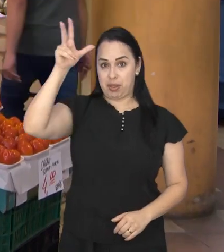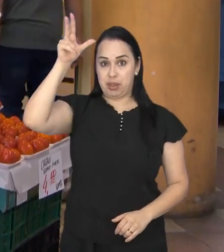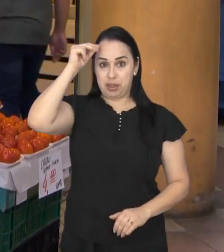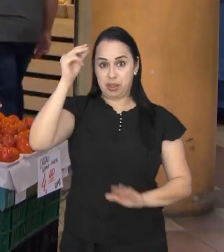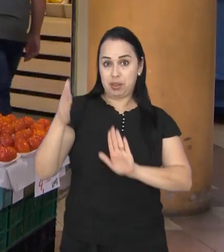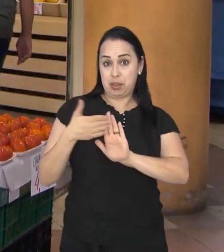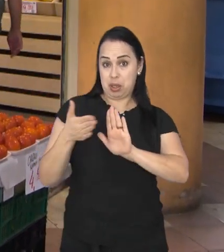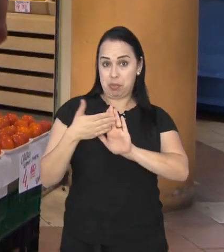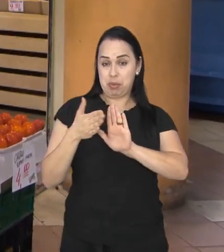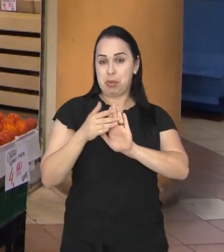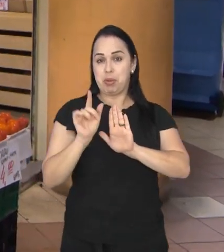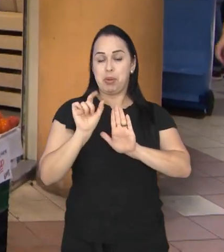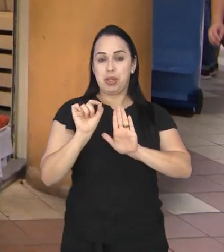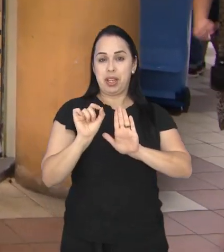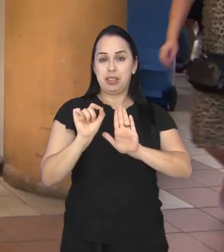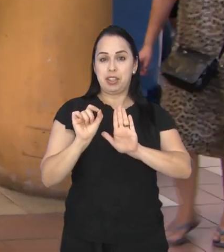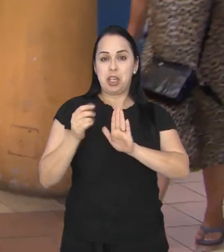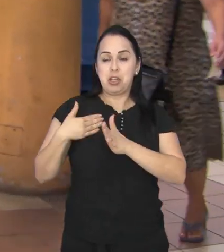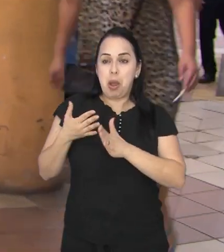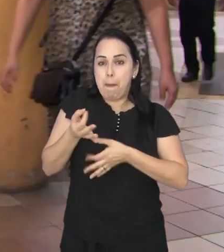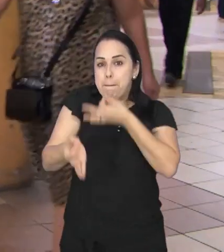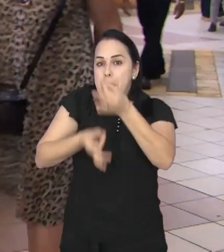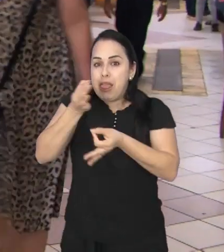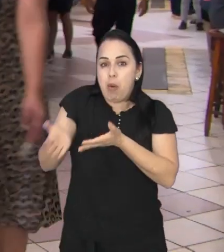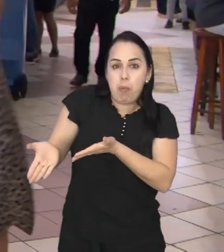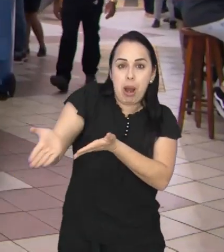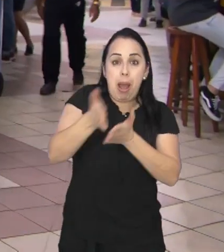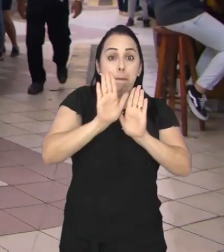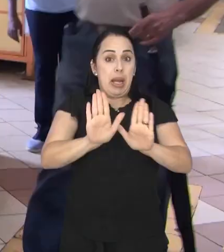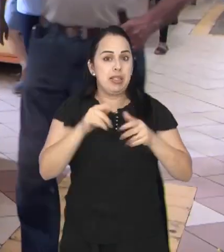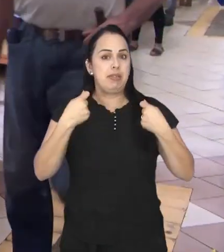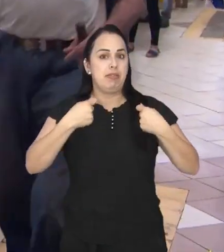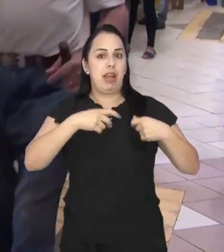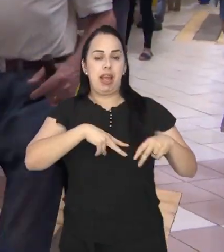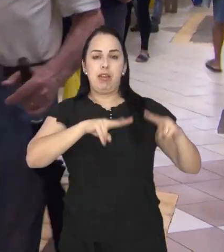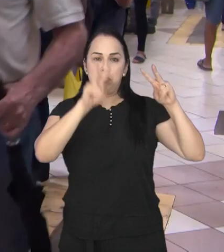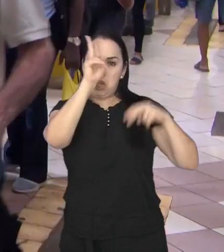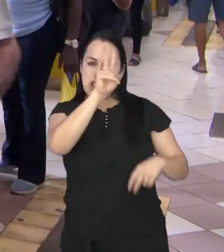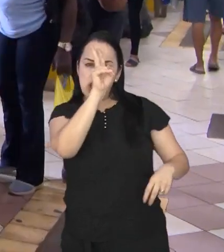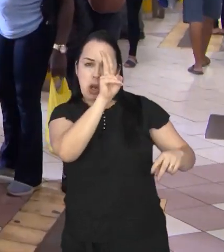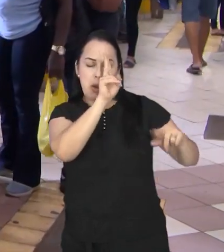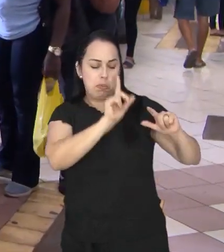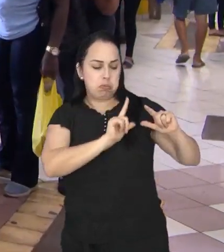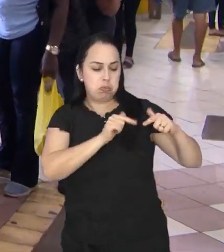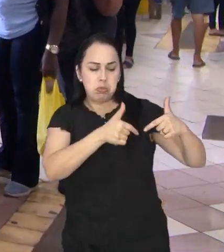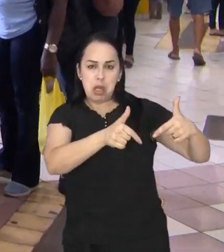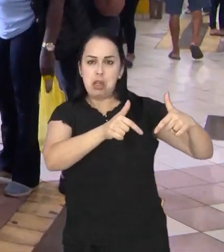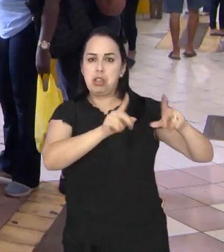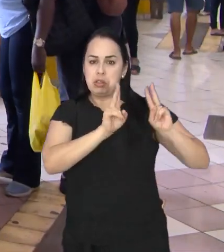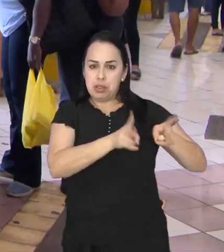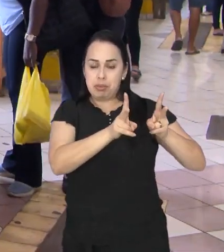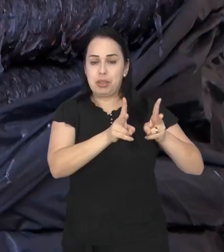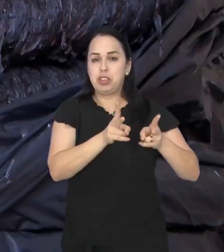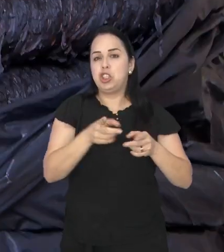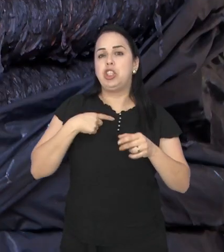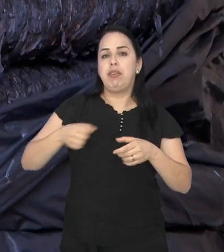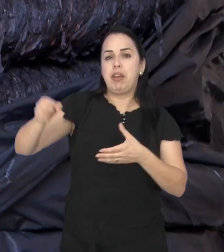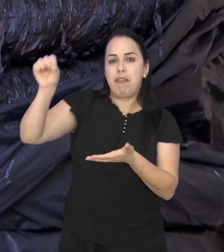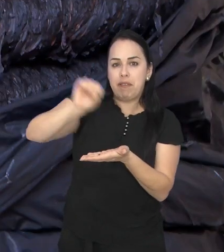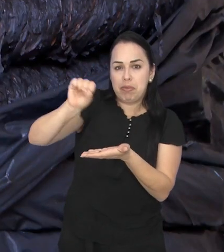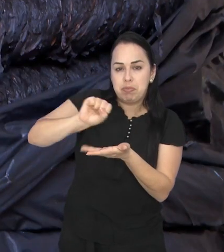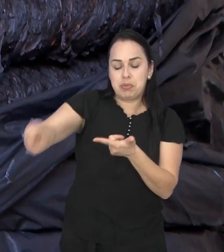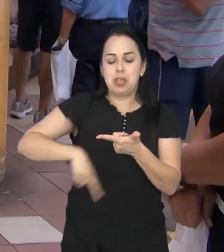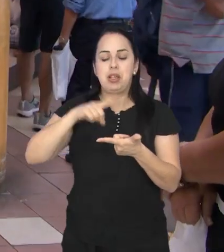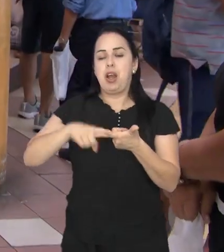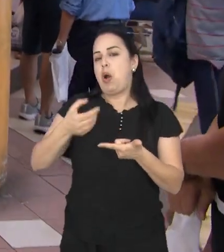Prefeitura, a proposta de concessão vai preservar a história do prédio e manter o tradicional comércio de frutas, especiarias e outros